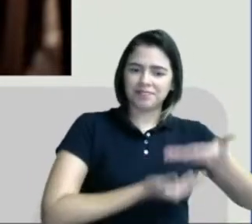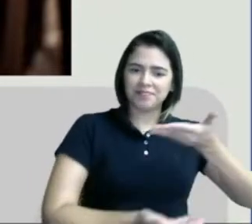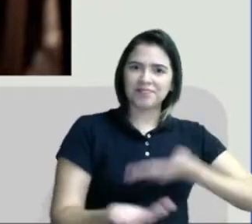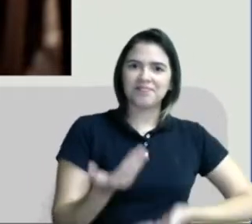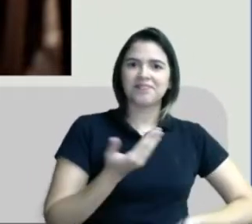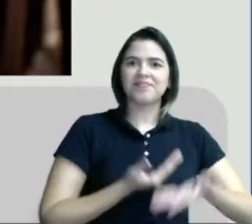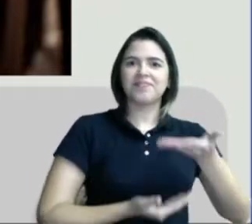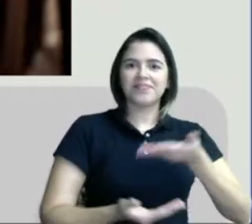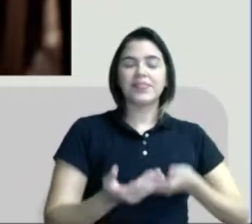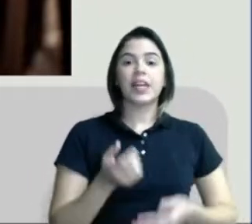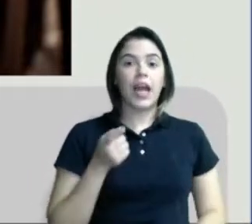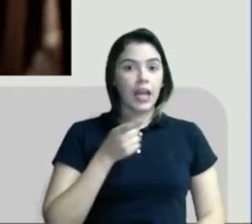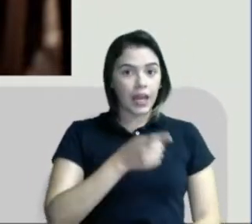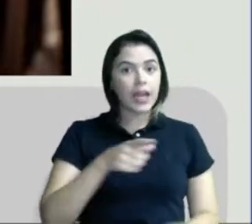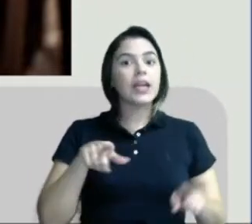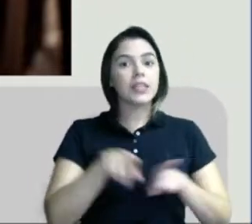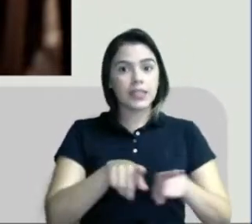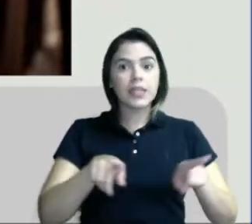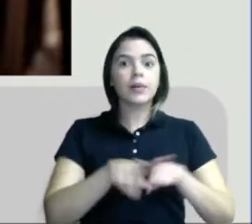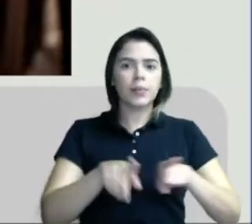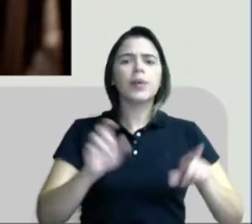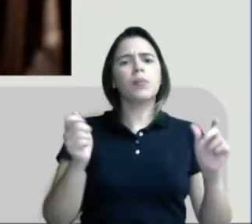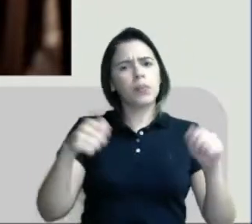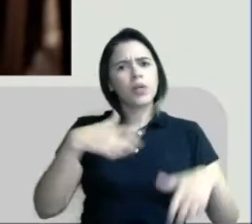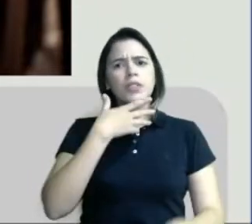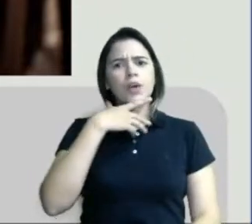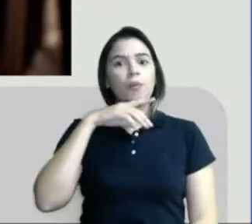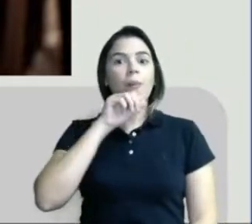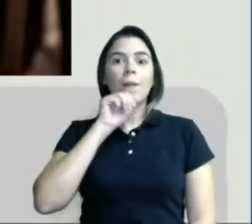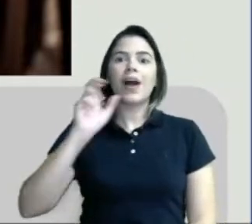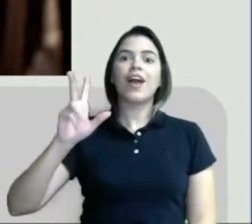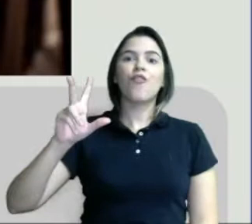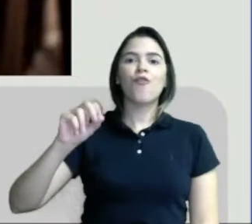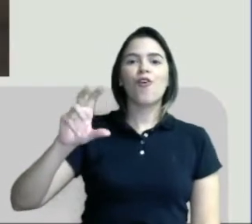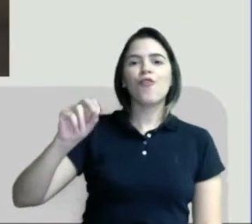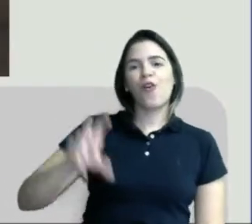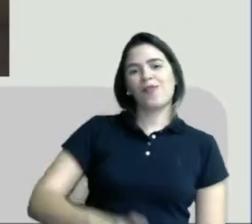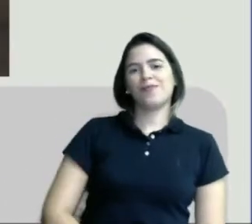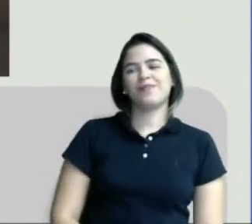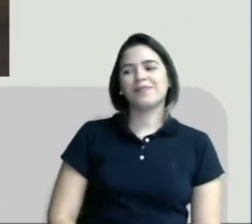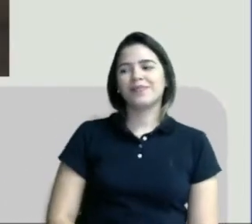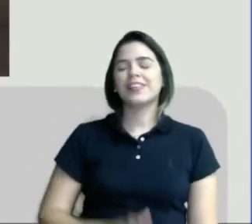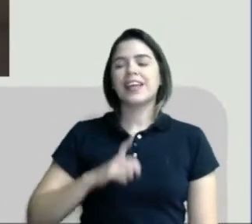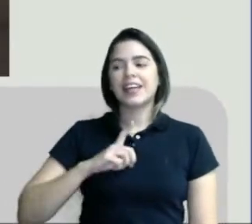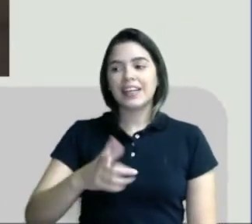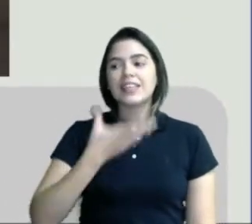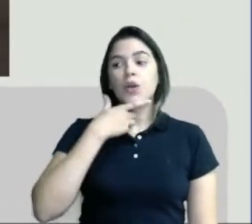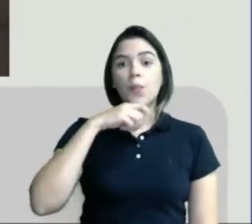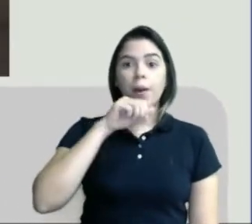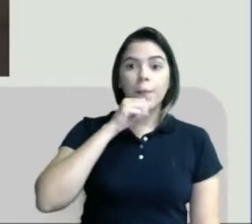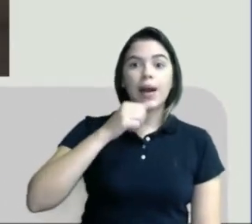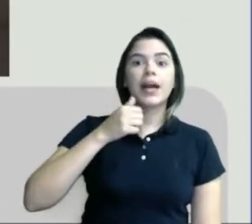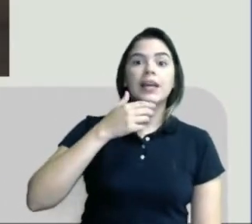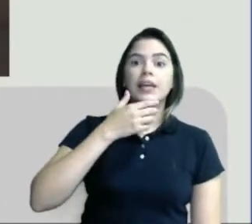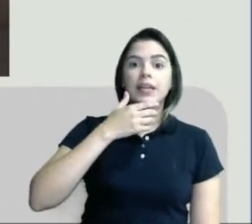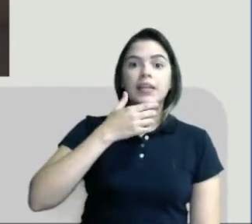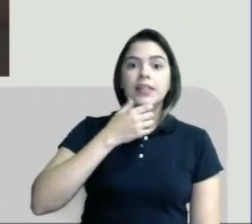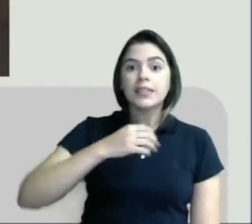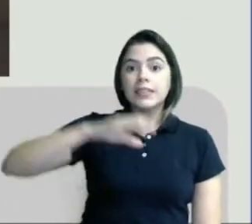Então, ele também pode ser o pai avô. E tem o pai tio,